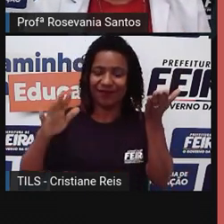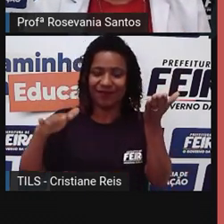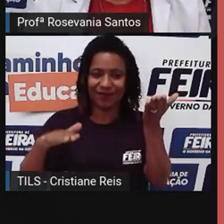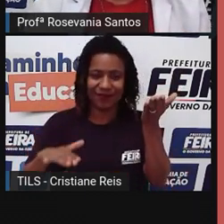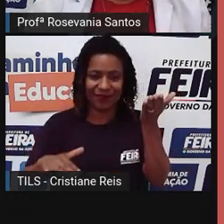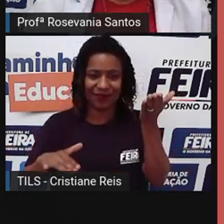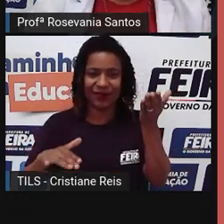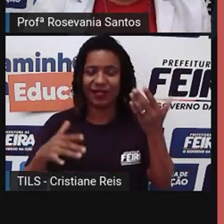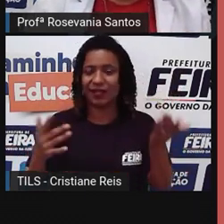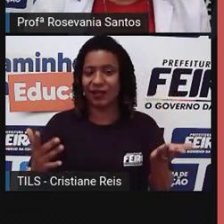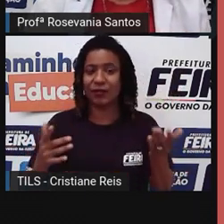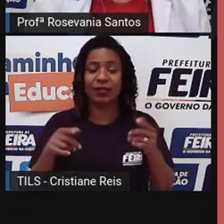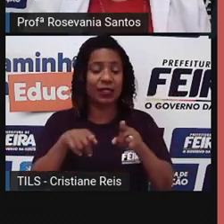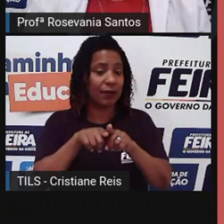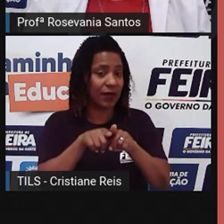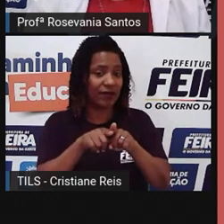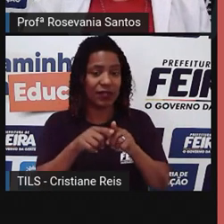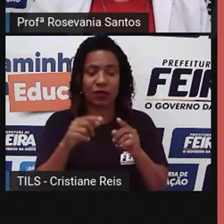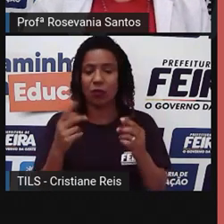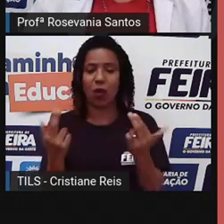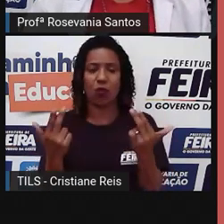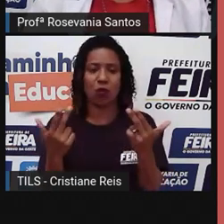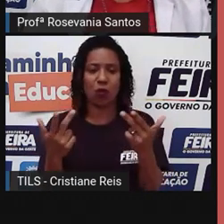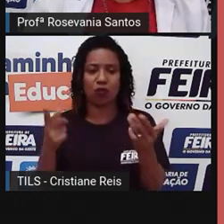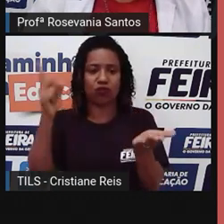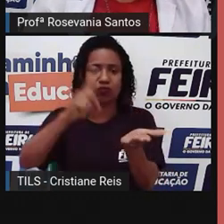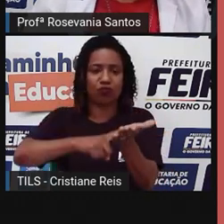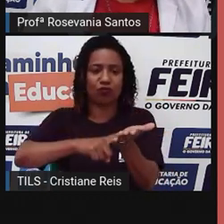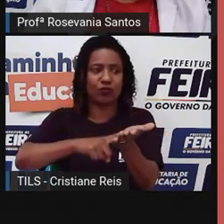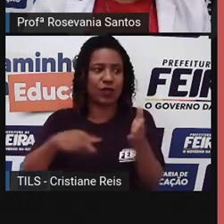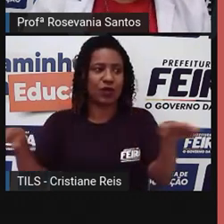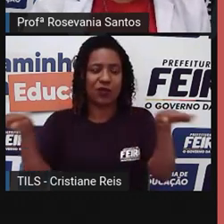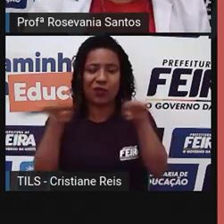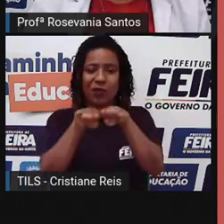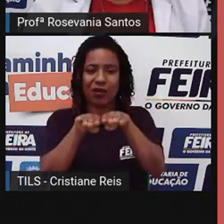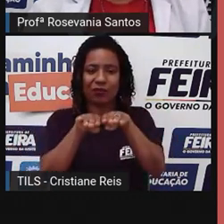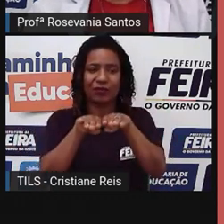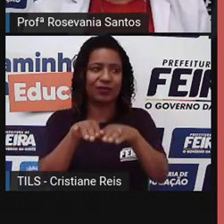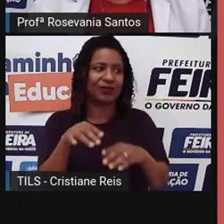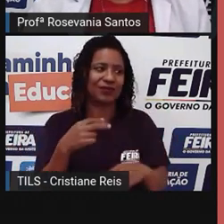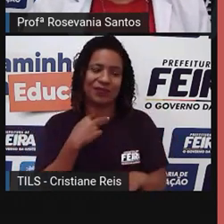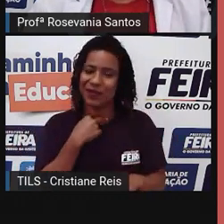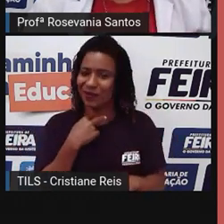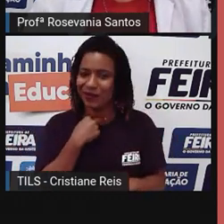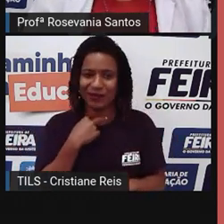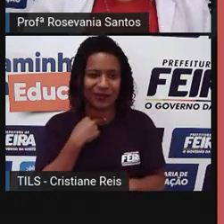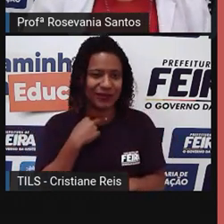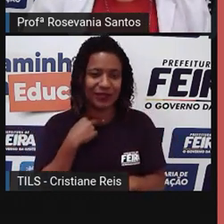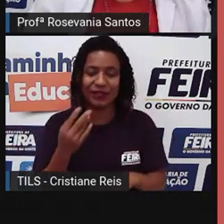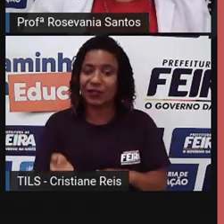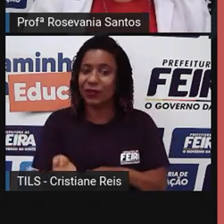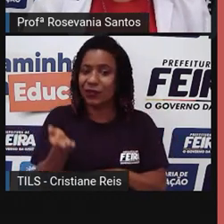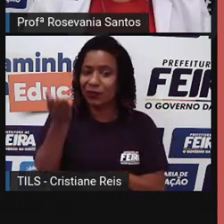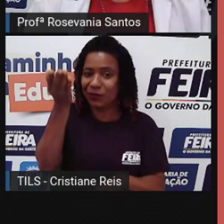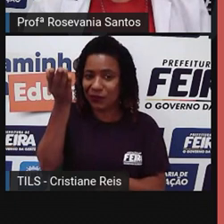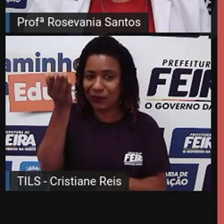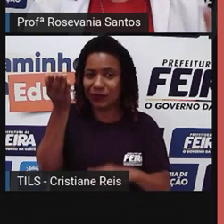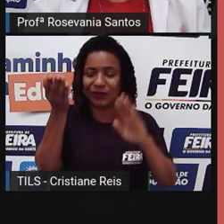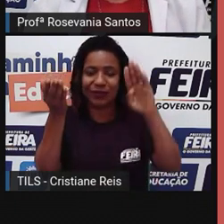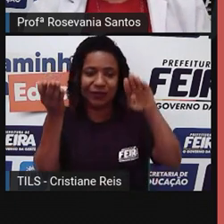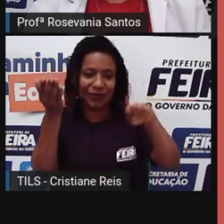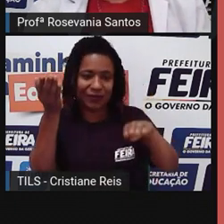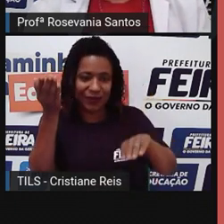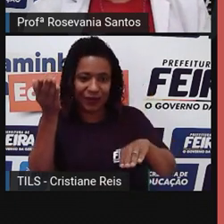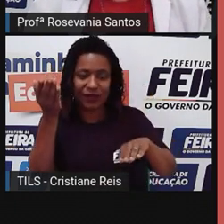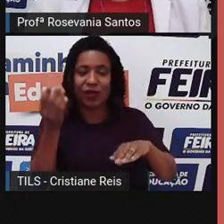fazer um monopólio, isso é contra a lei, né? Então, a concorrência, algum tem um preço mais alto, outro um preço mais baixo, algum tem uma quantidade maior,